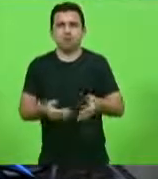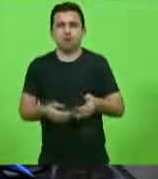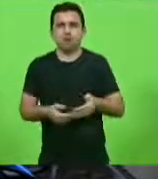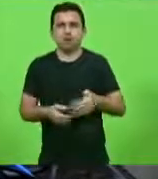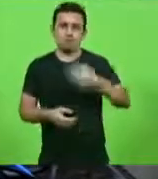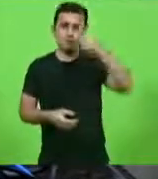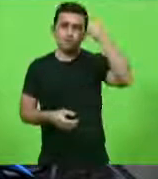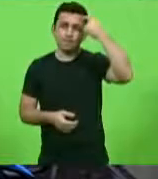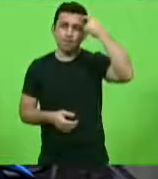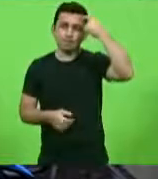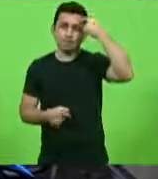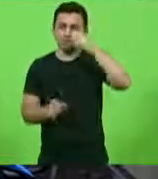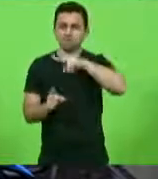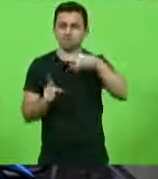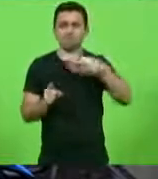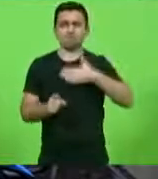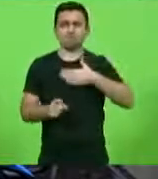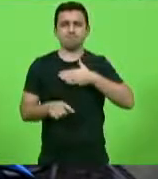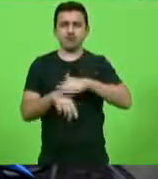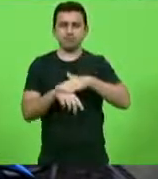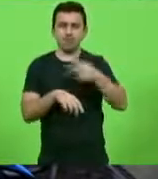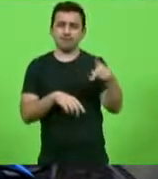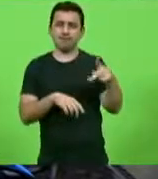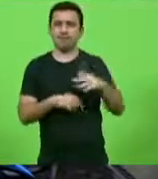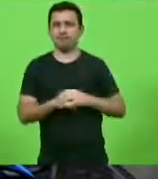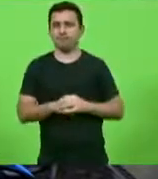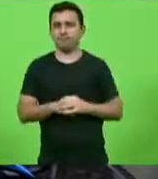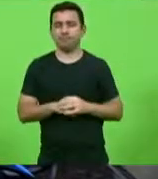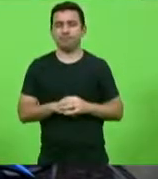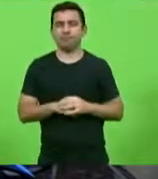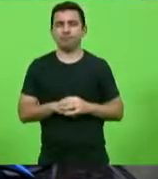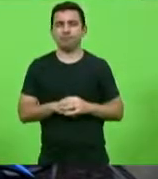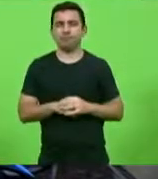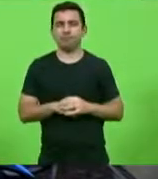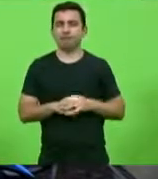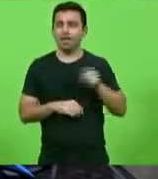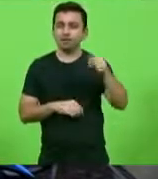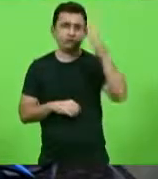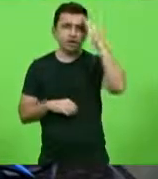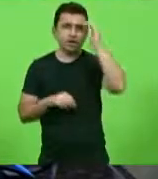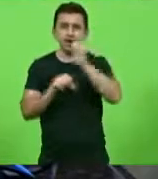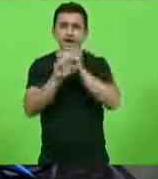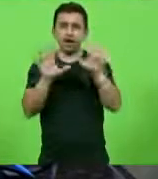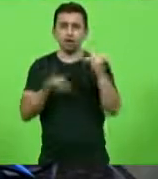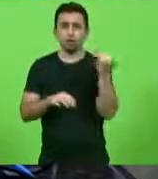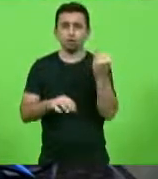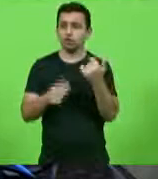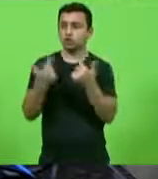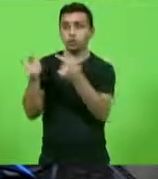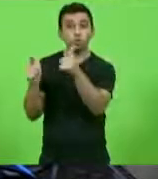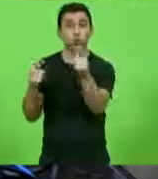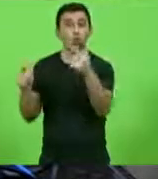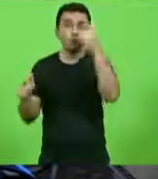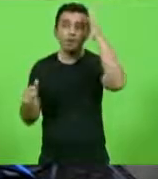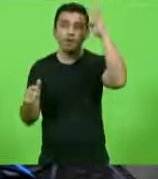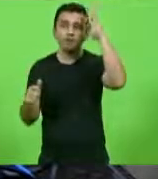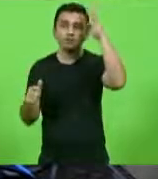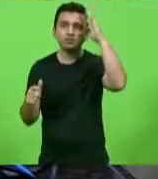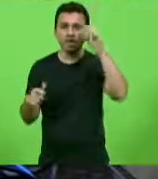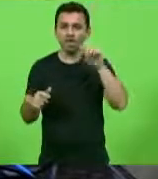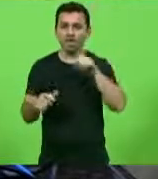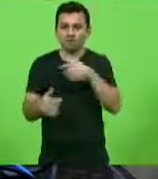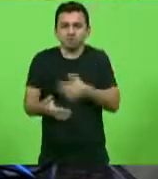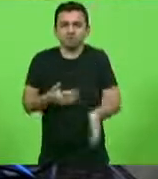da sua própria perspectiva, eles não conseguem entender aquilo que é importante para os outros e julgam